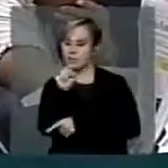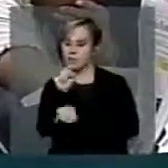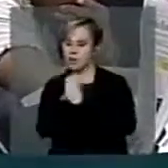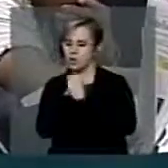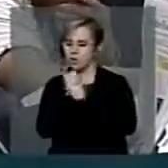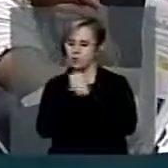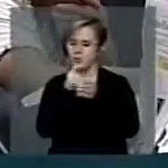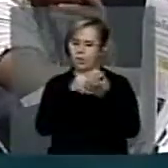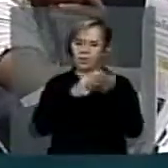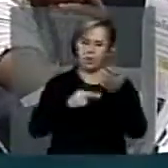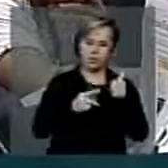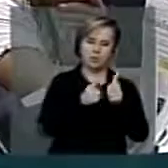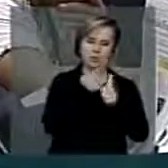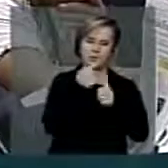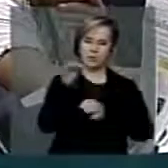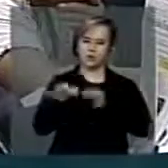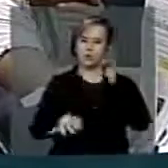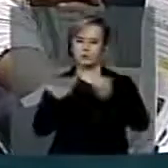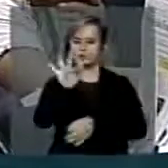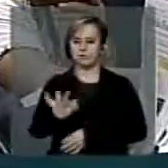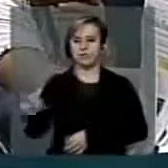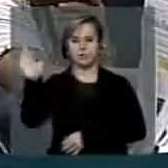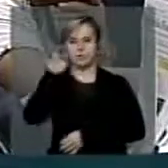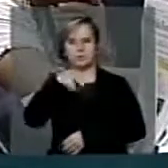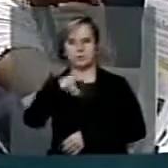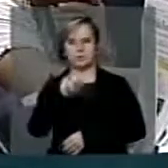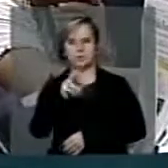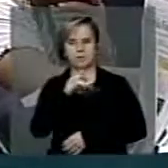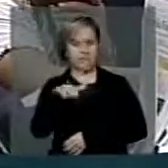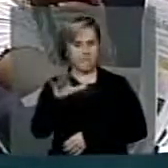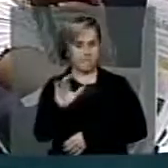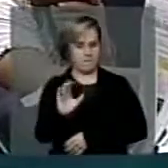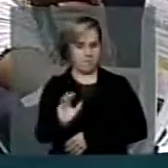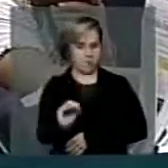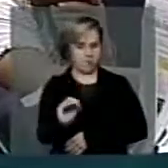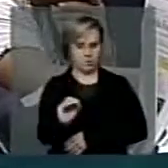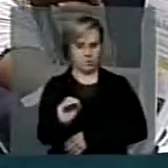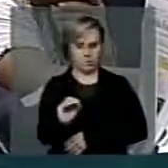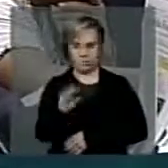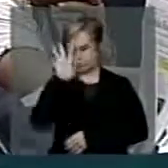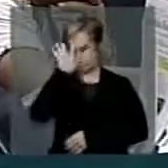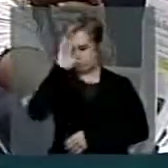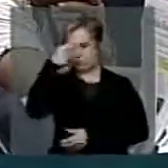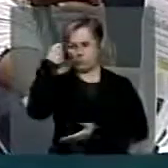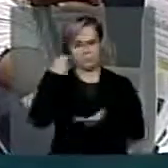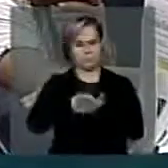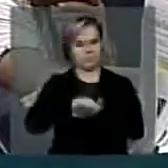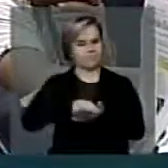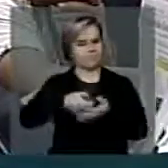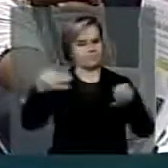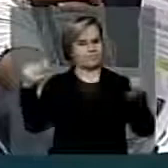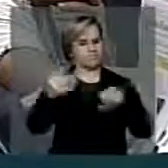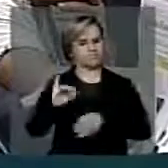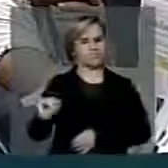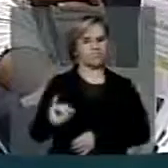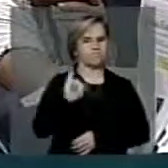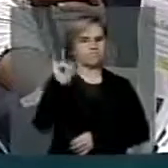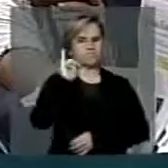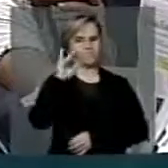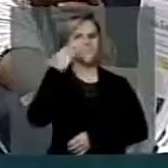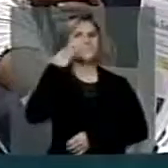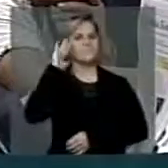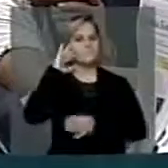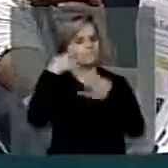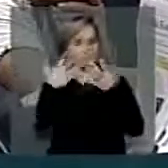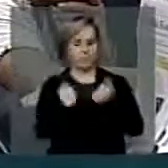relatório, o juiz federal Mauro Spang, numa sentença considerada histórica, reconheceu que